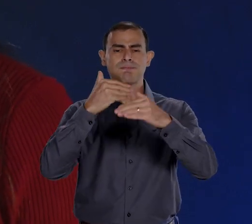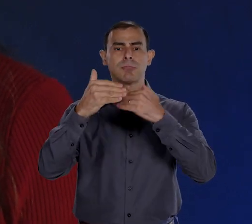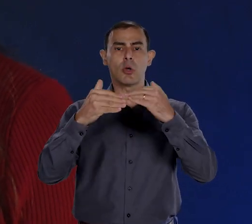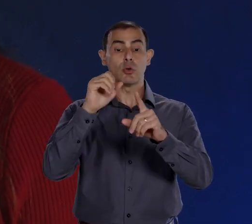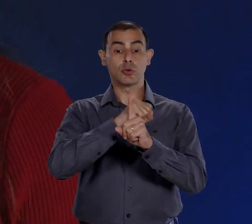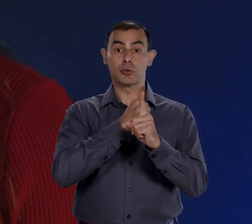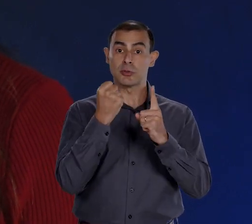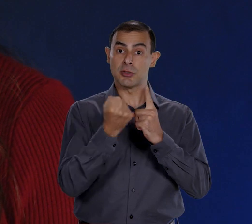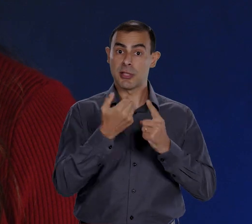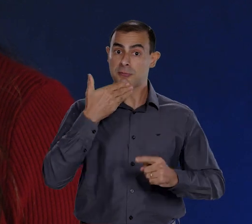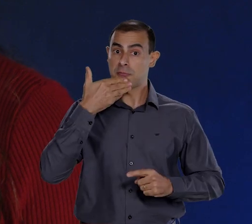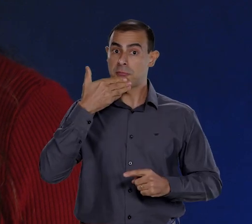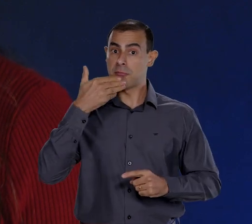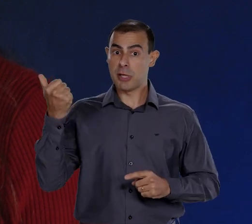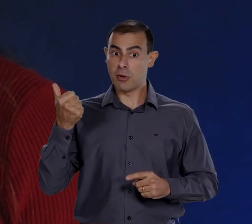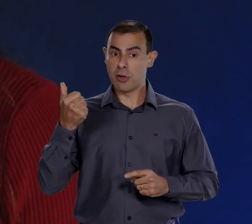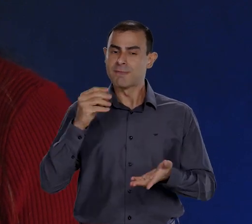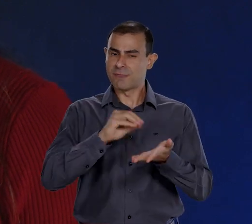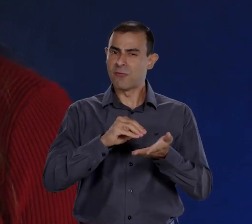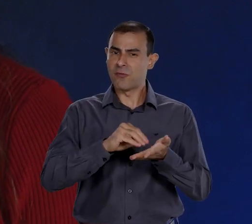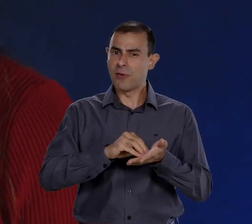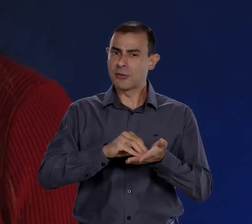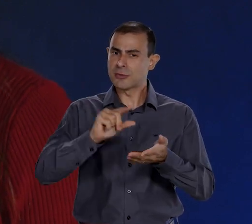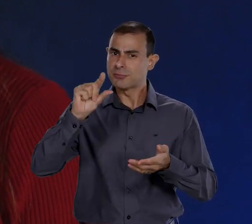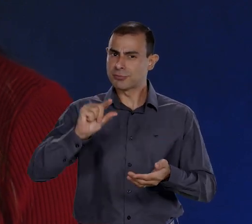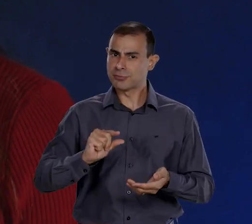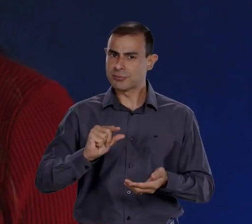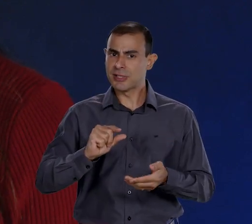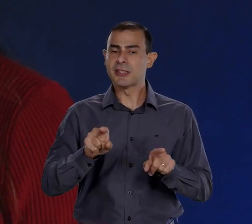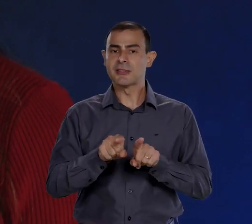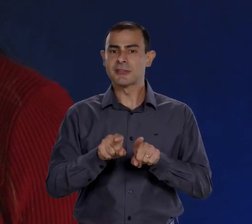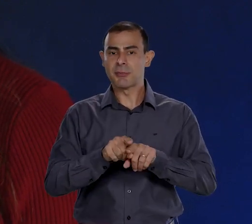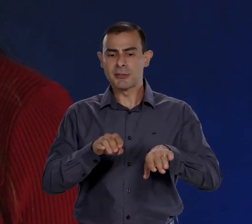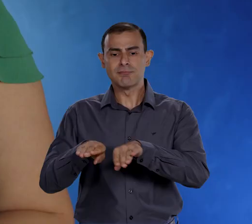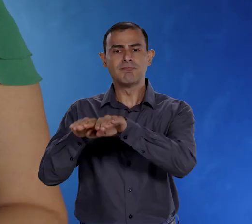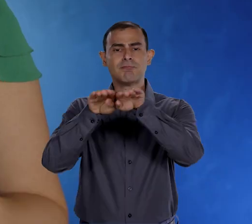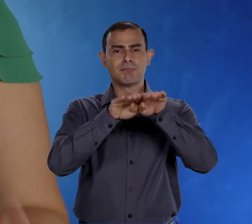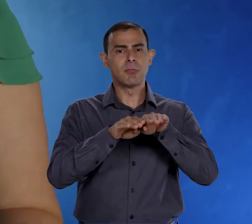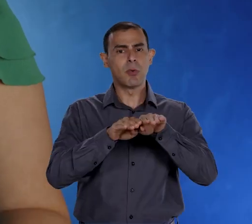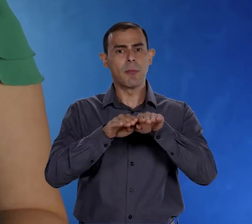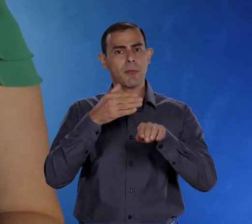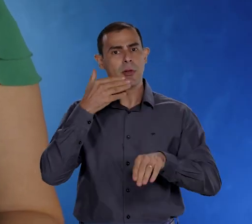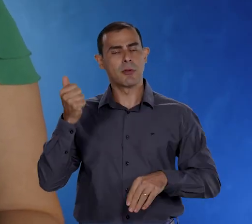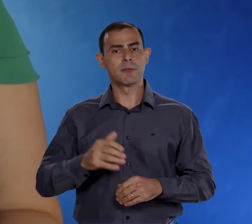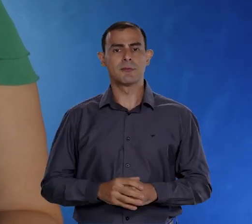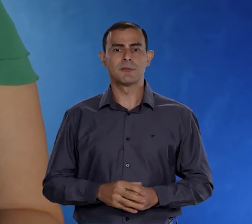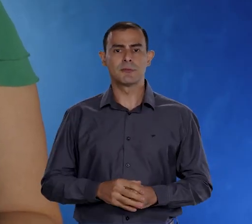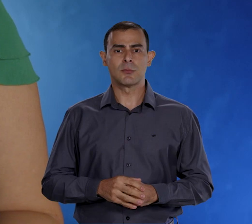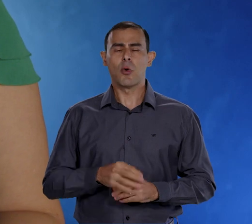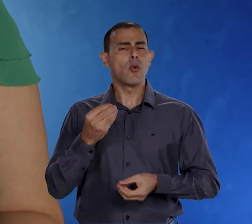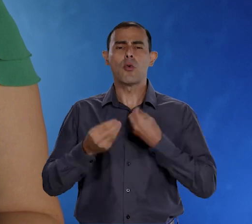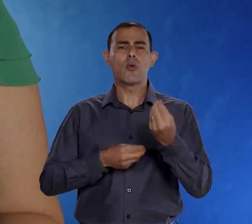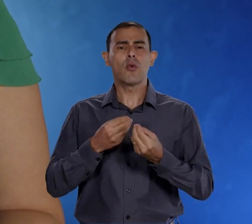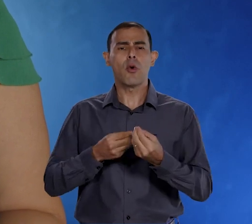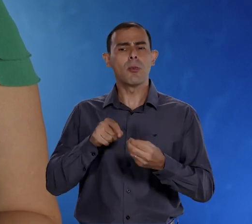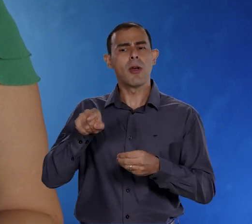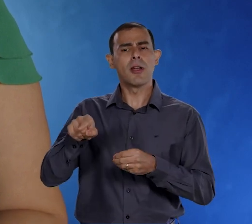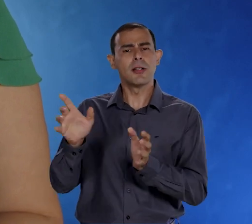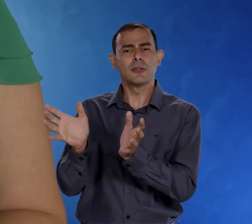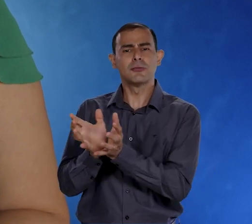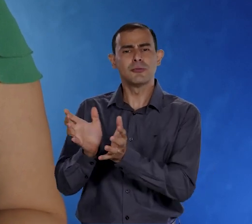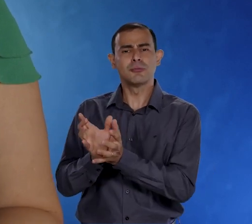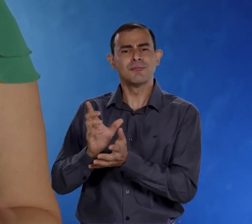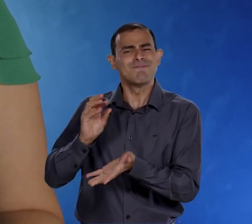de uma sociedade menos deficiente e mais igualitária. E o que podemos fazer para minimizar as